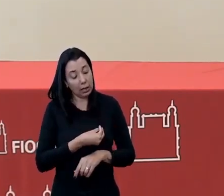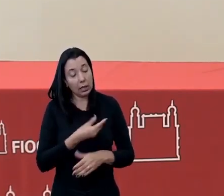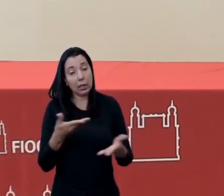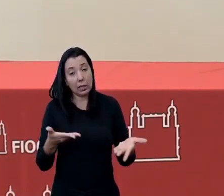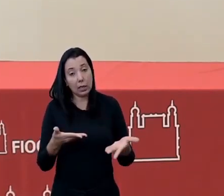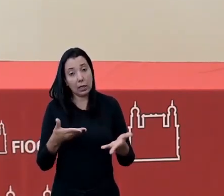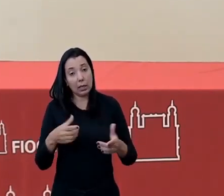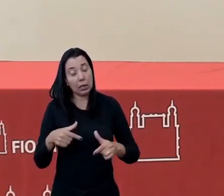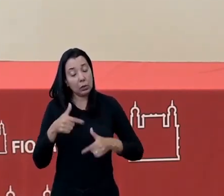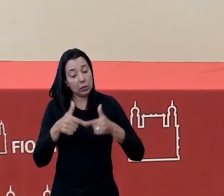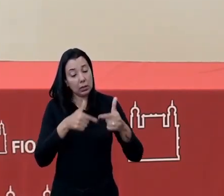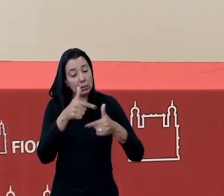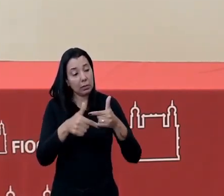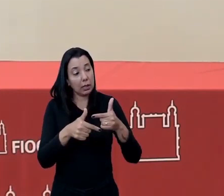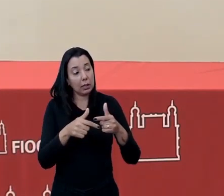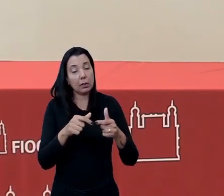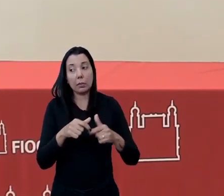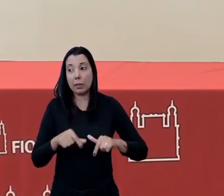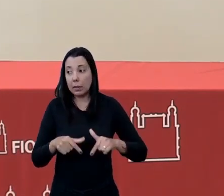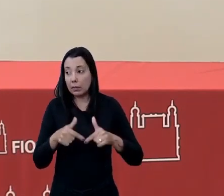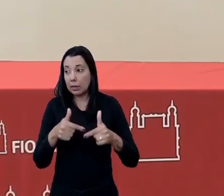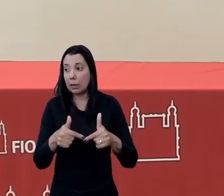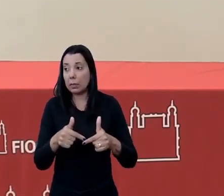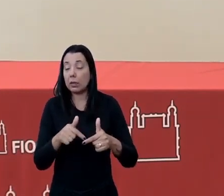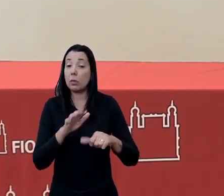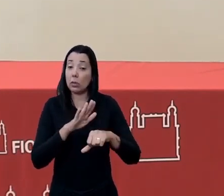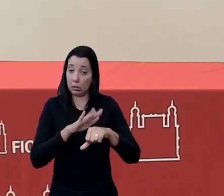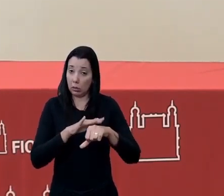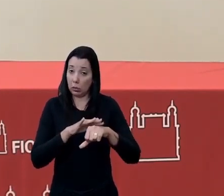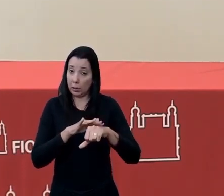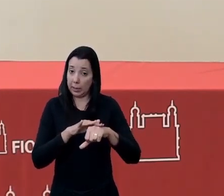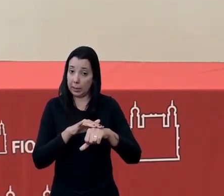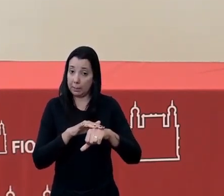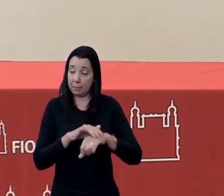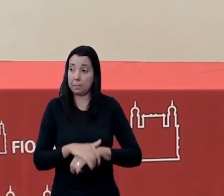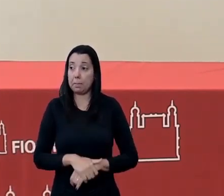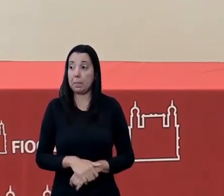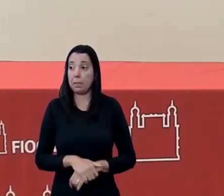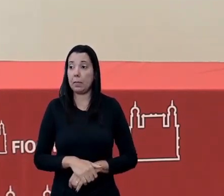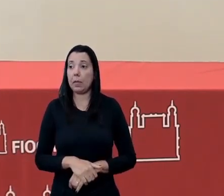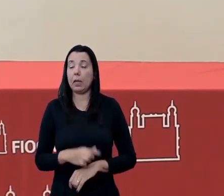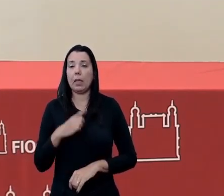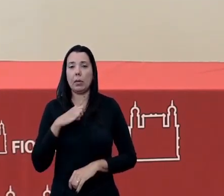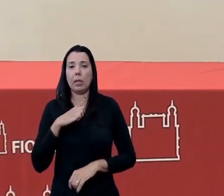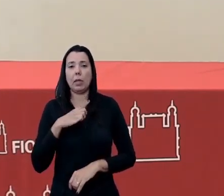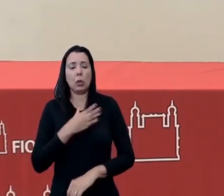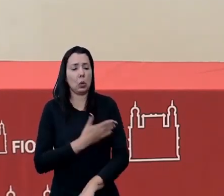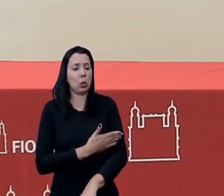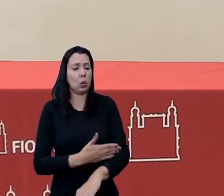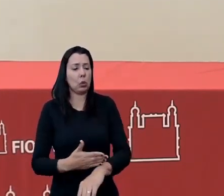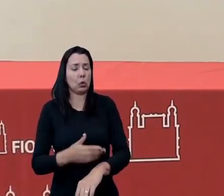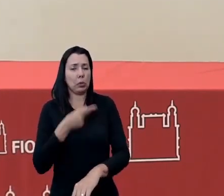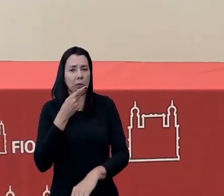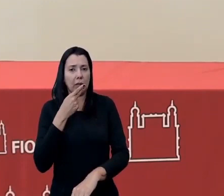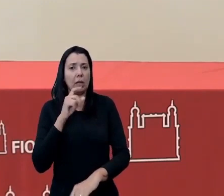momento na linha de frente atuando para o enfrentamento da pandemia. Eu costumo falar que o nosso